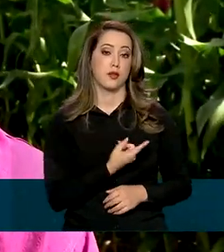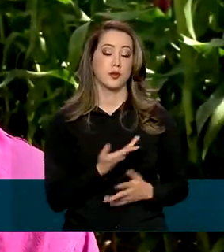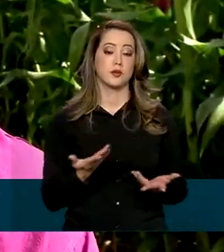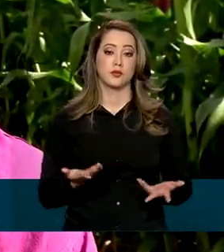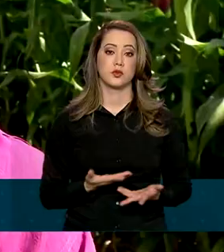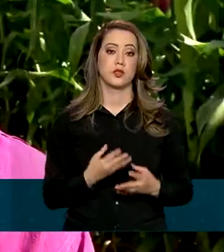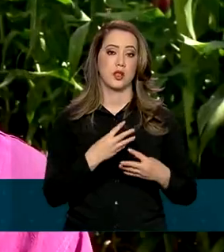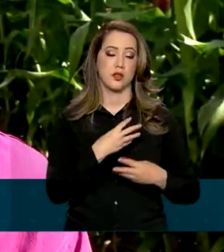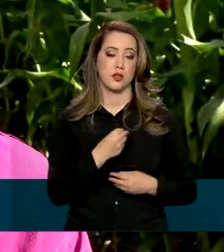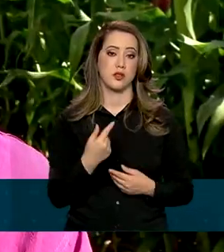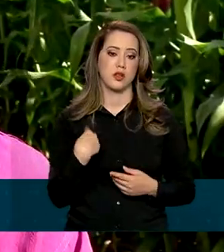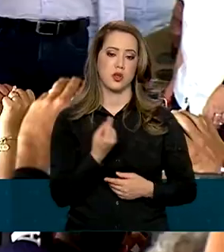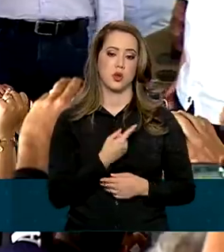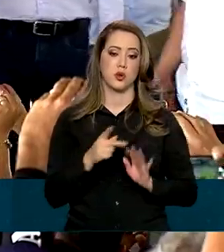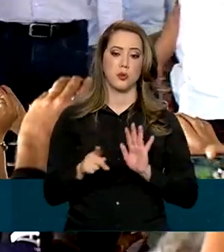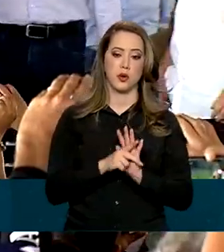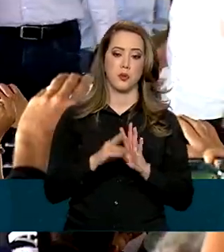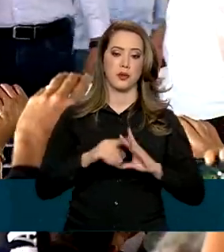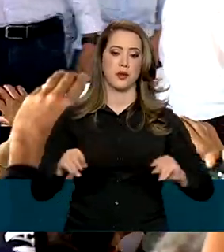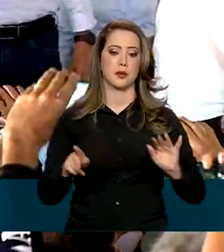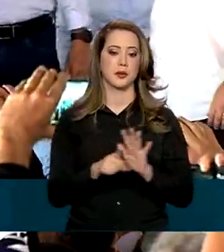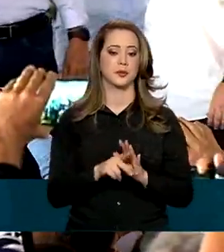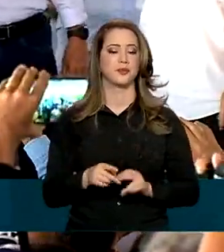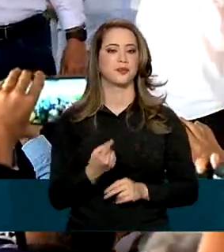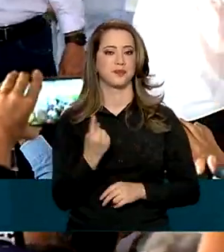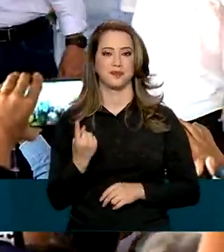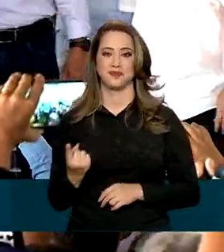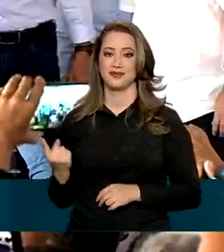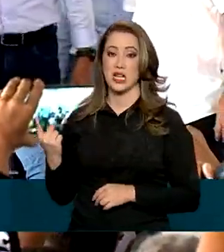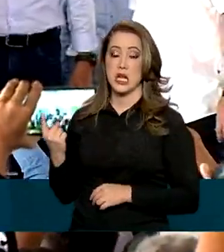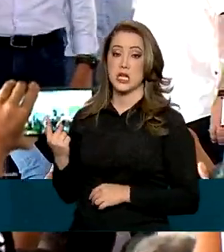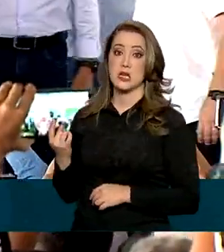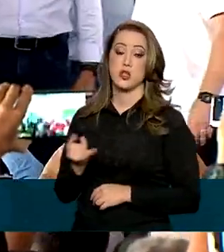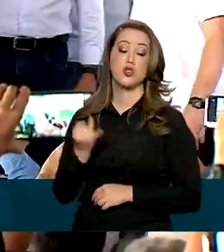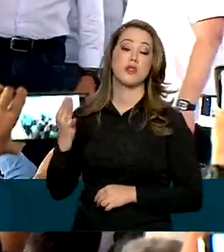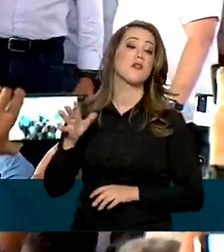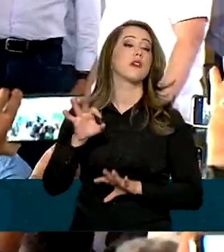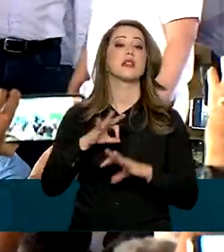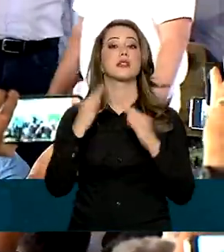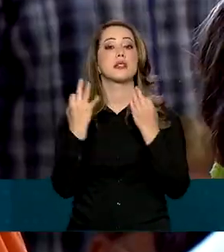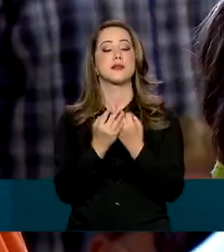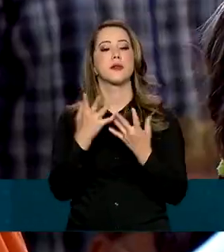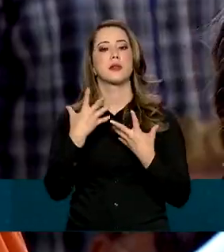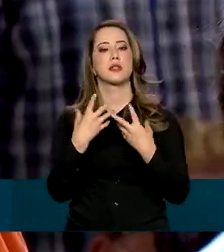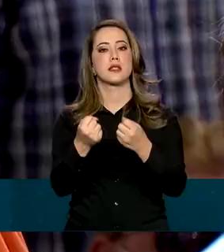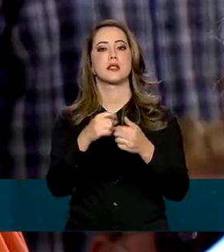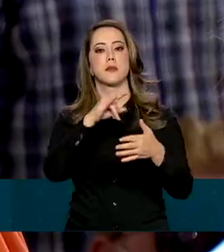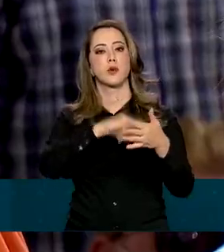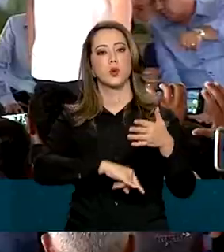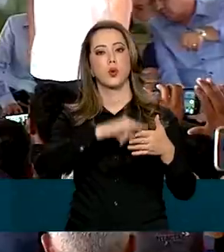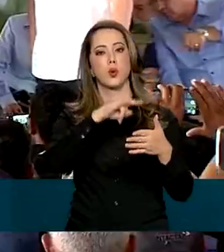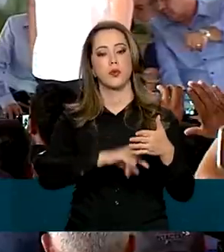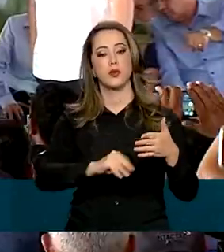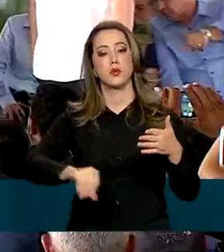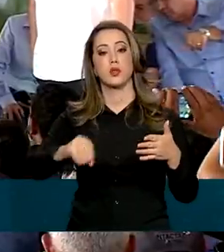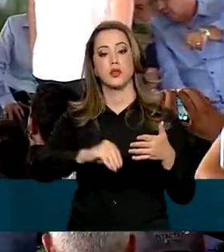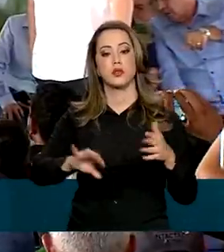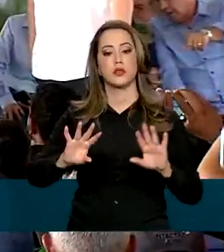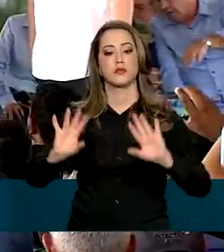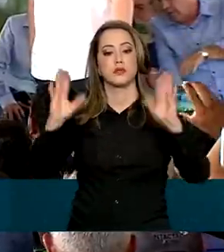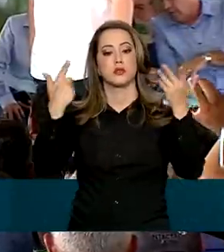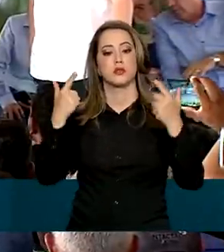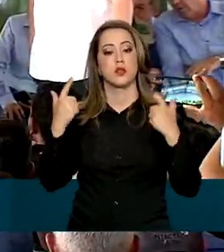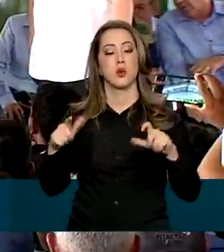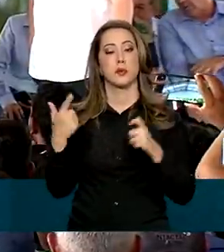certeza que a terra ia ser da gente. Dezenas de famílias receberam os títulos de propriedade definitivos e provisórios em cerimônia na